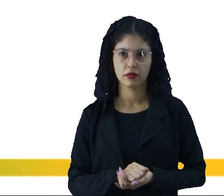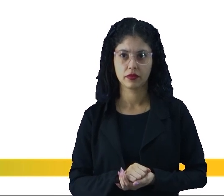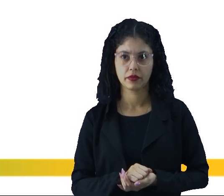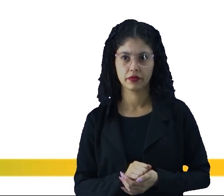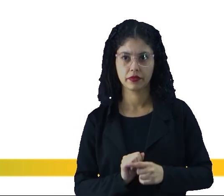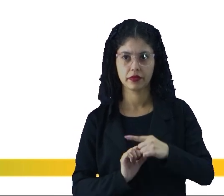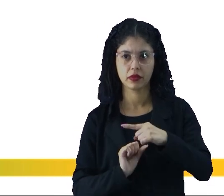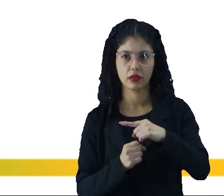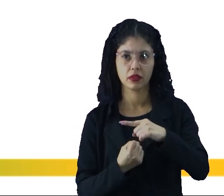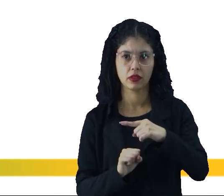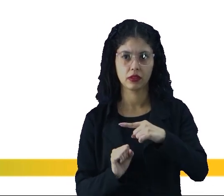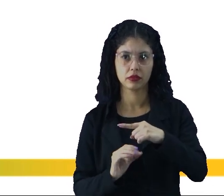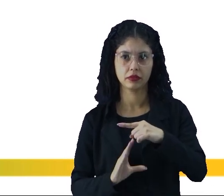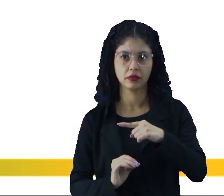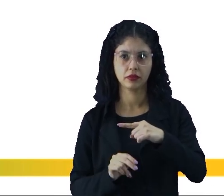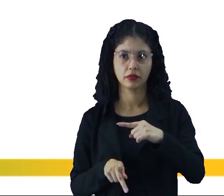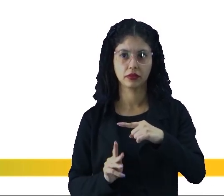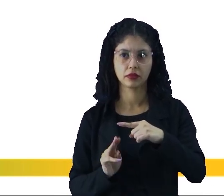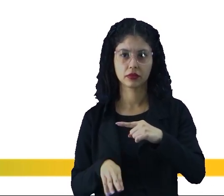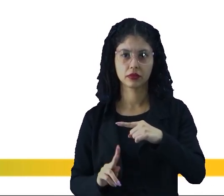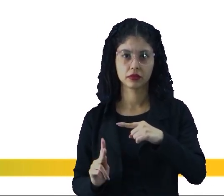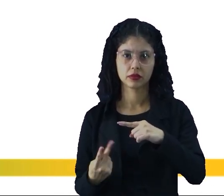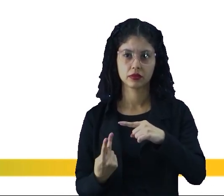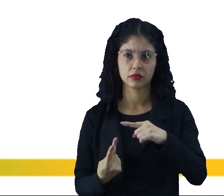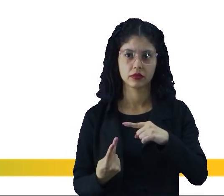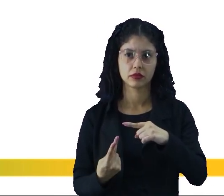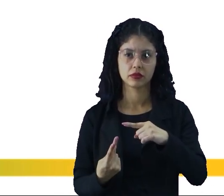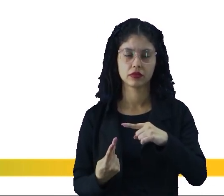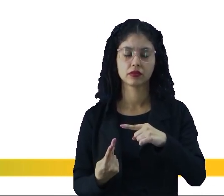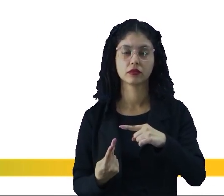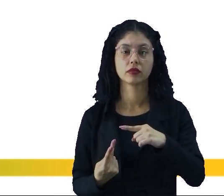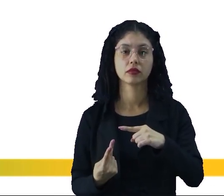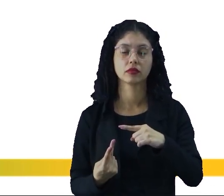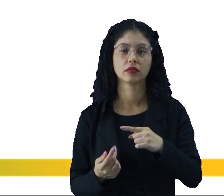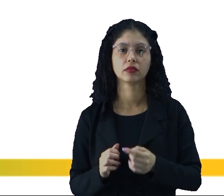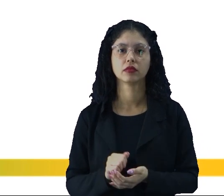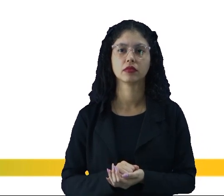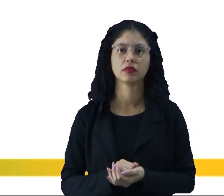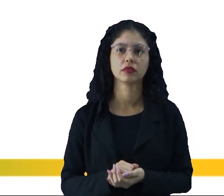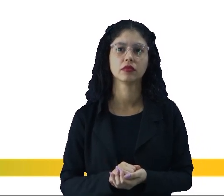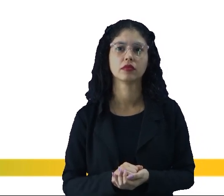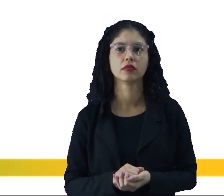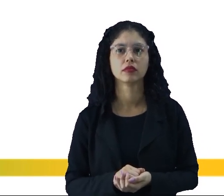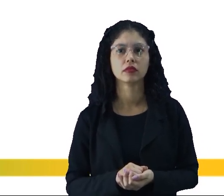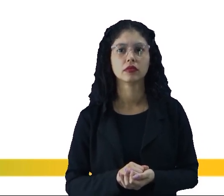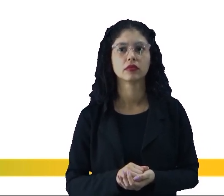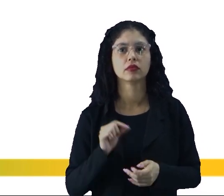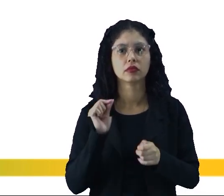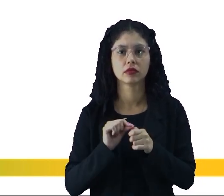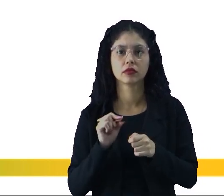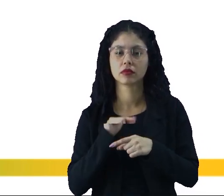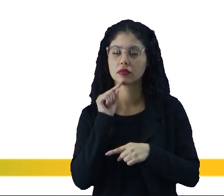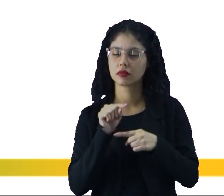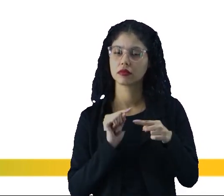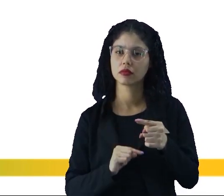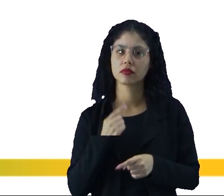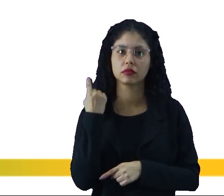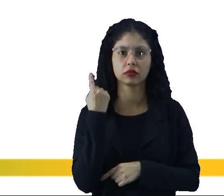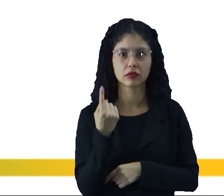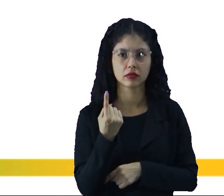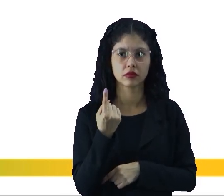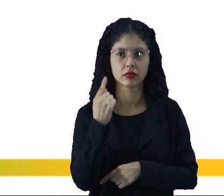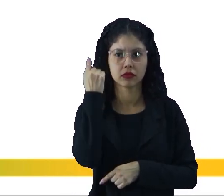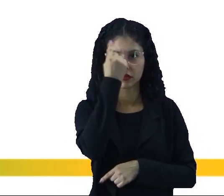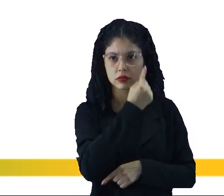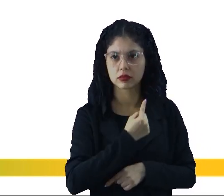e a velocidade 1 que ele anda que ele pode andar no máximo é de 80 km por hora fazendo a divisão aí nós temos